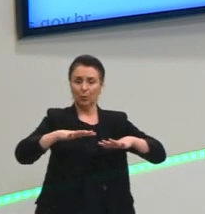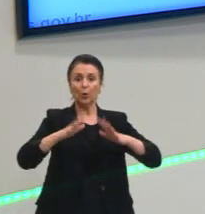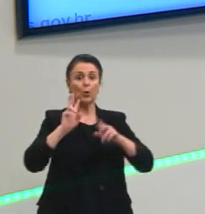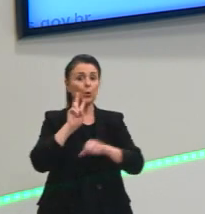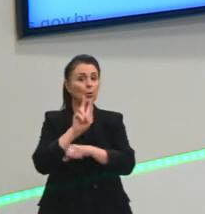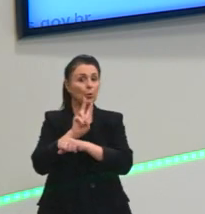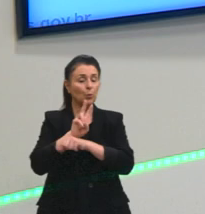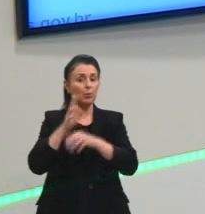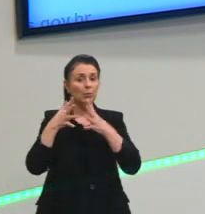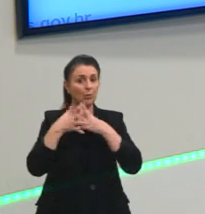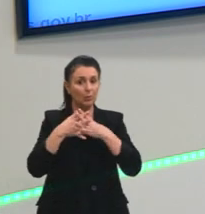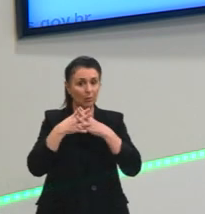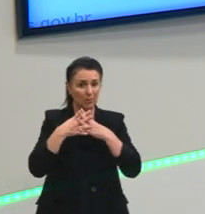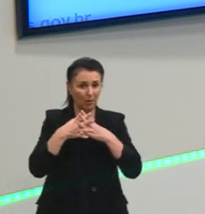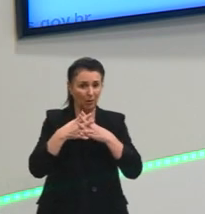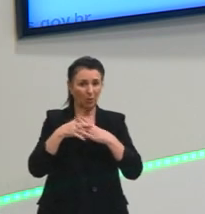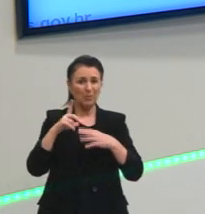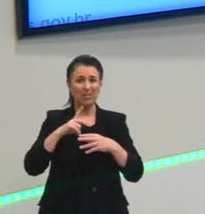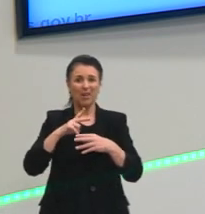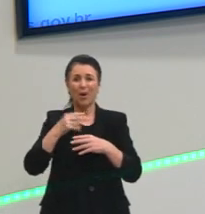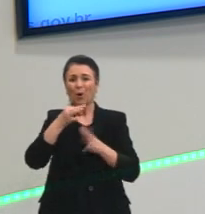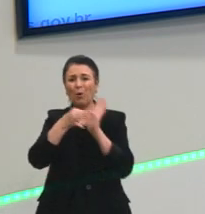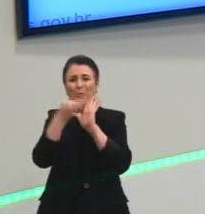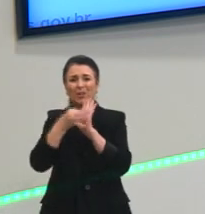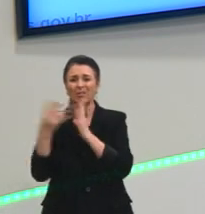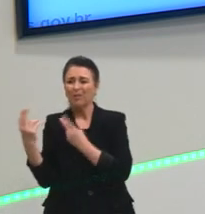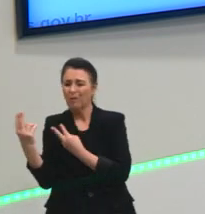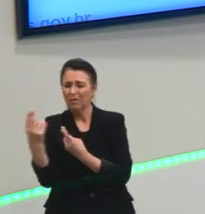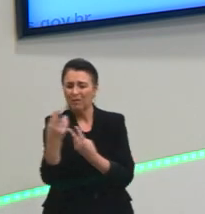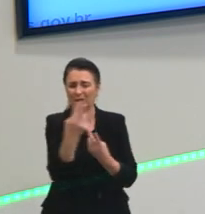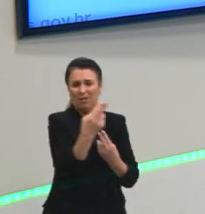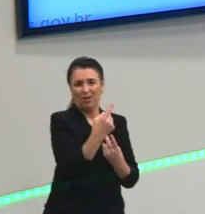com o senso comum, coisas que a gente pensa no dia a dia.